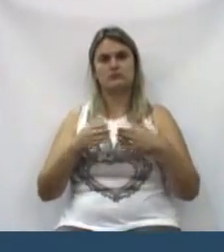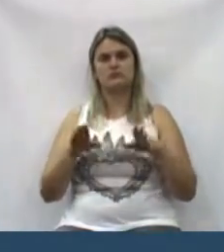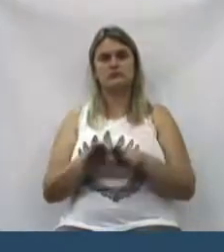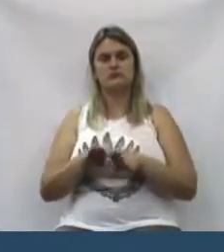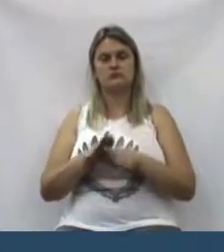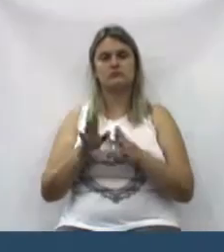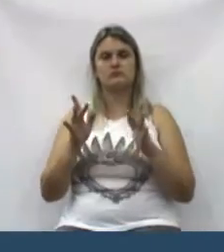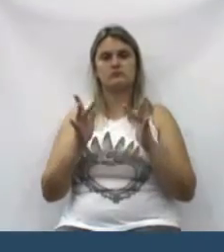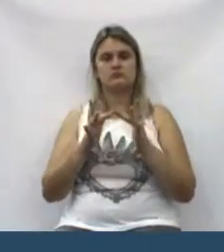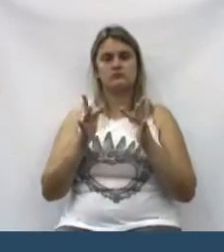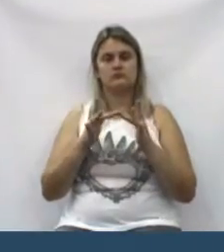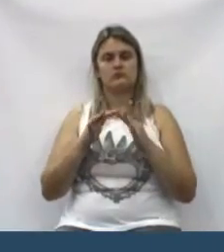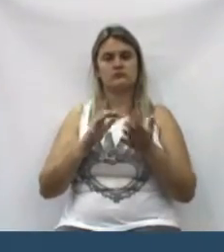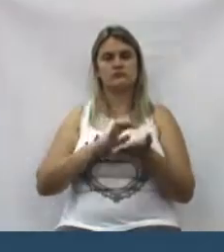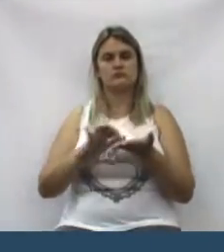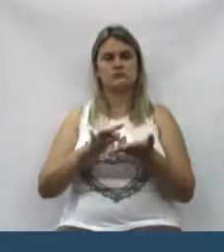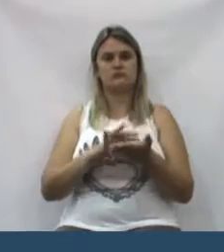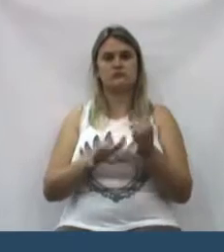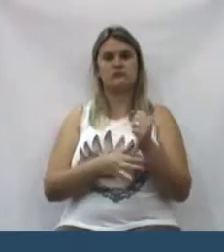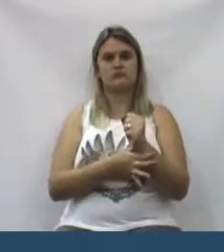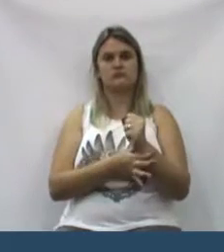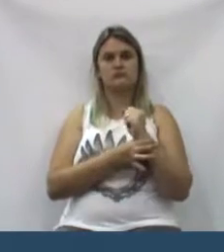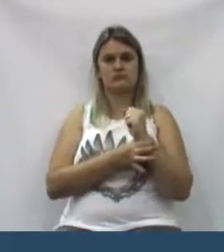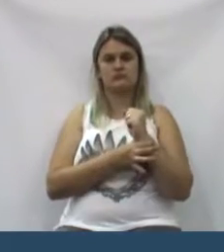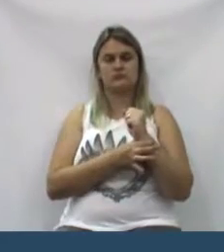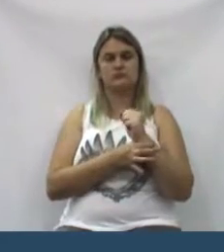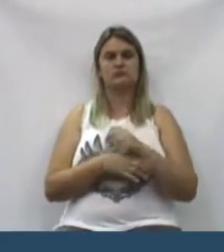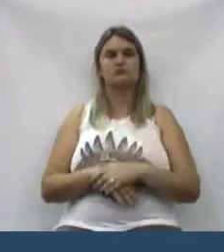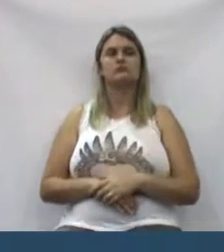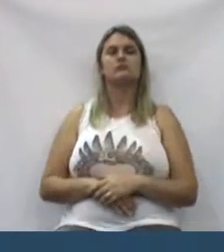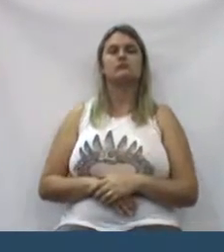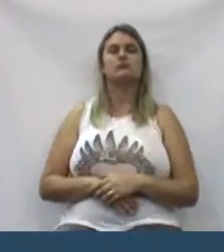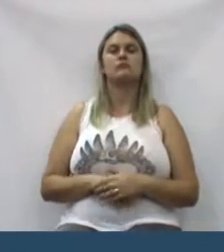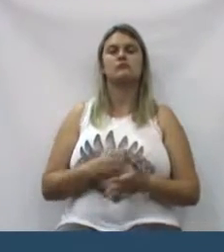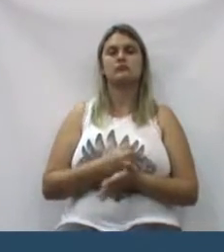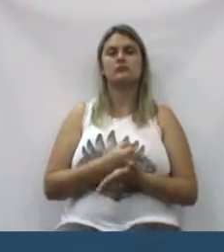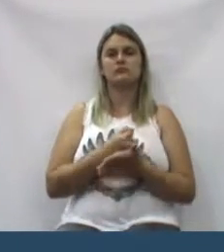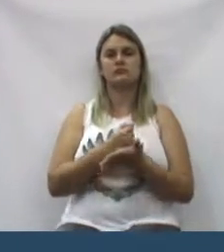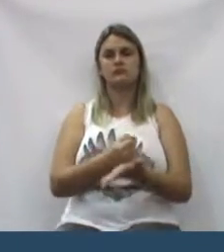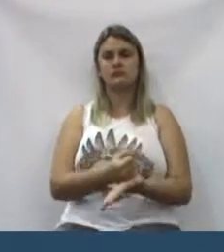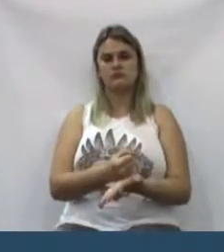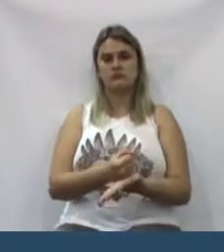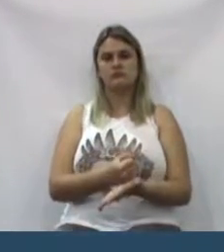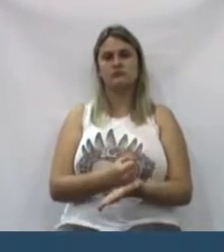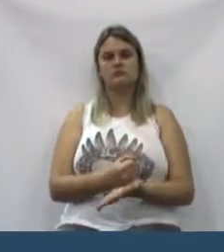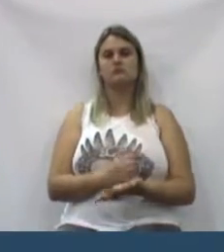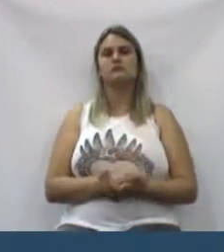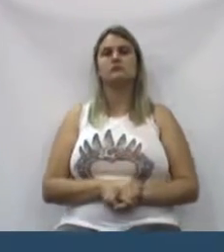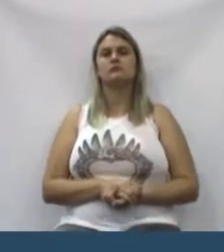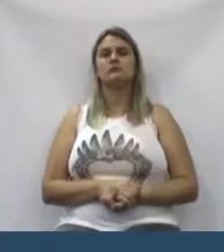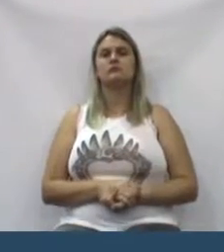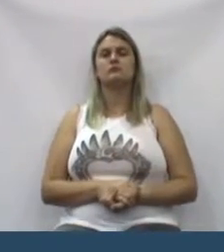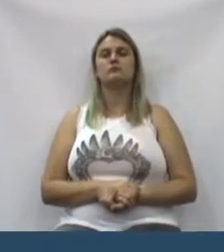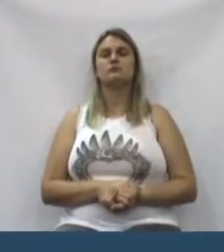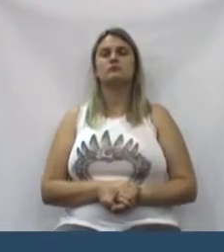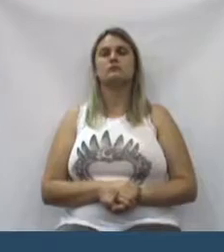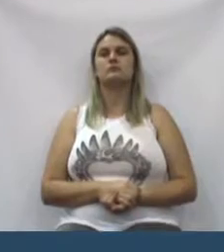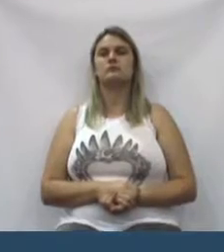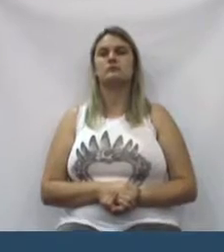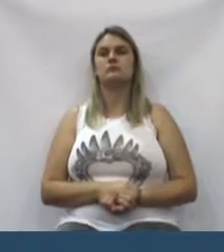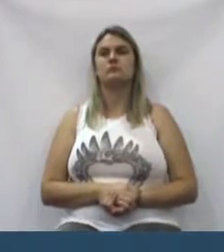que entre em contato com a Secretaria de Segurança e que leve uma sub